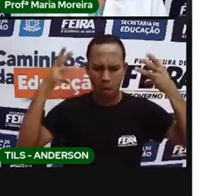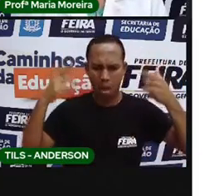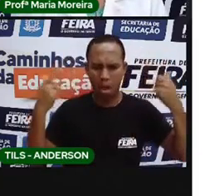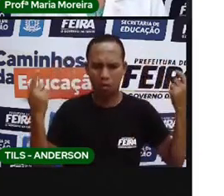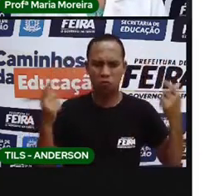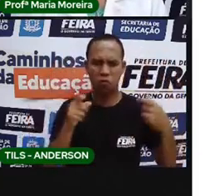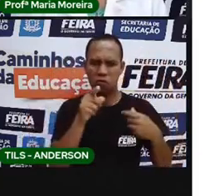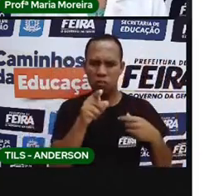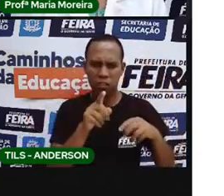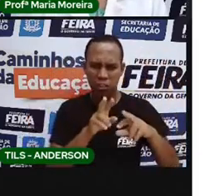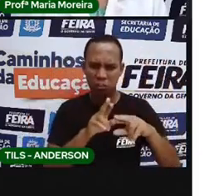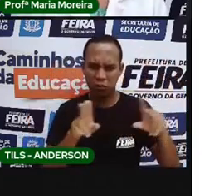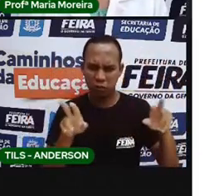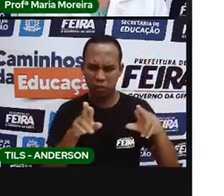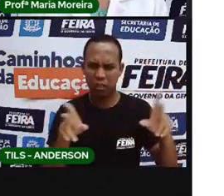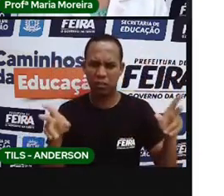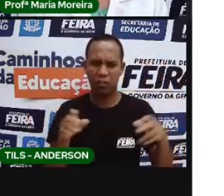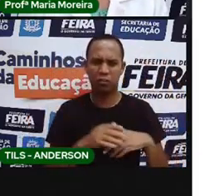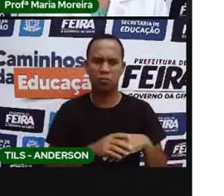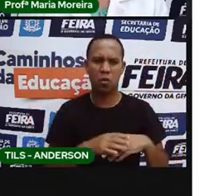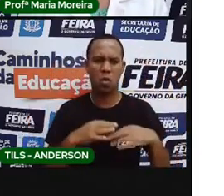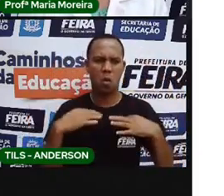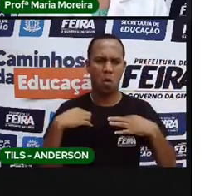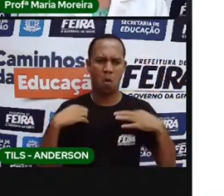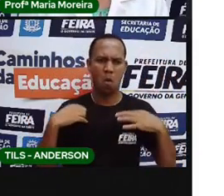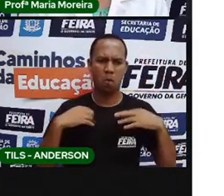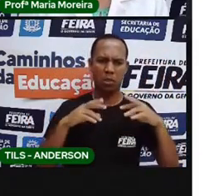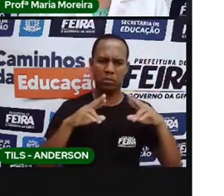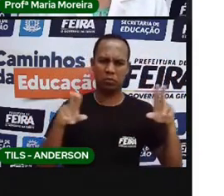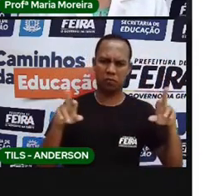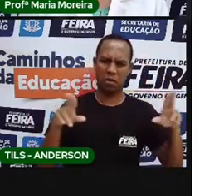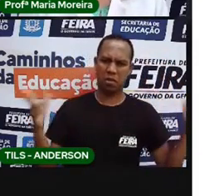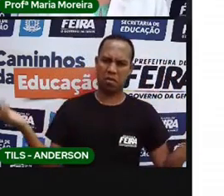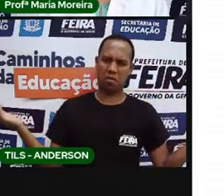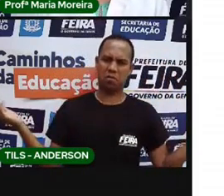Porque são diferentes, porque se vestem diferente. Porque o Brasil,